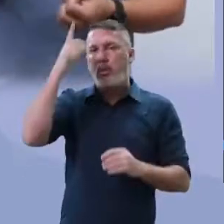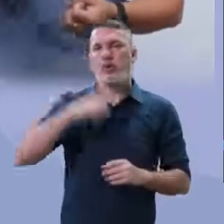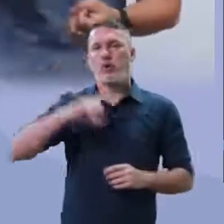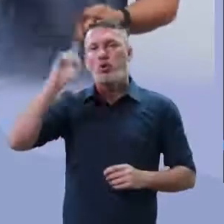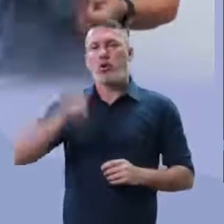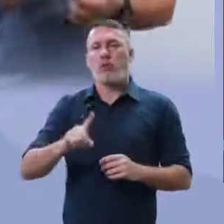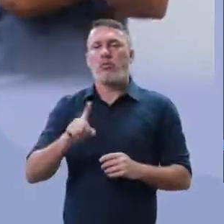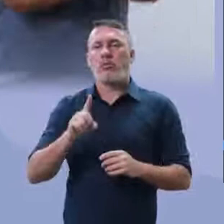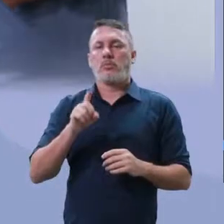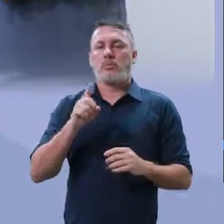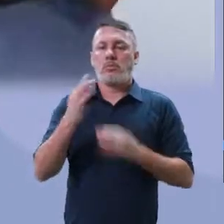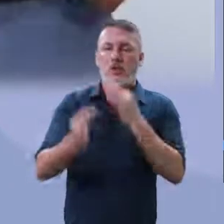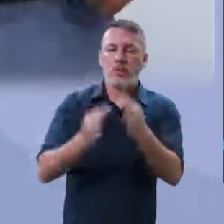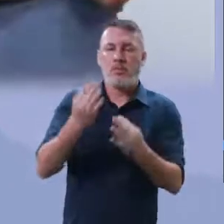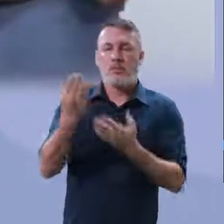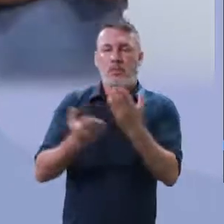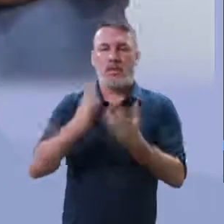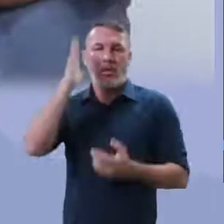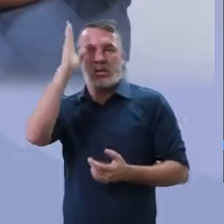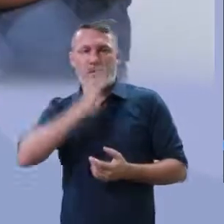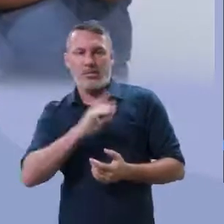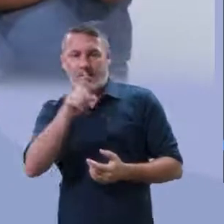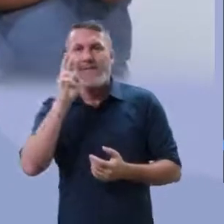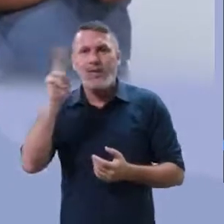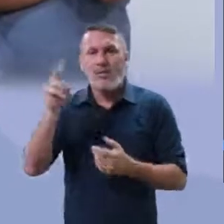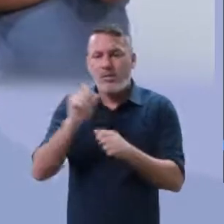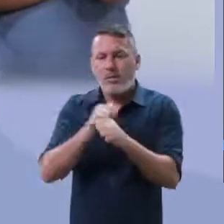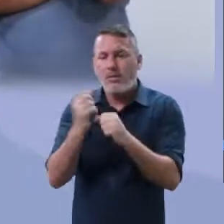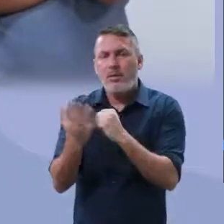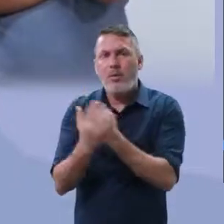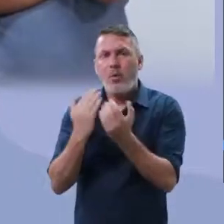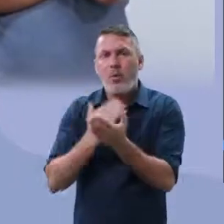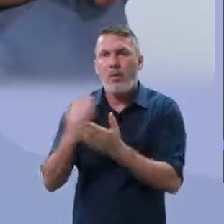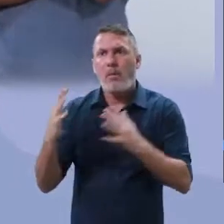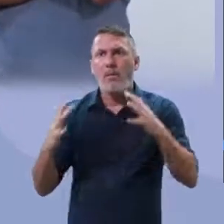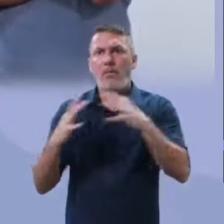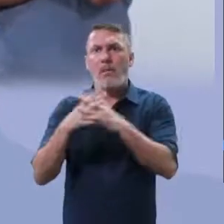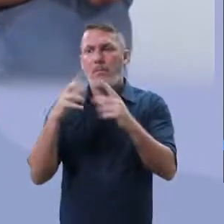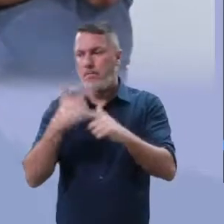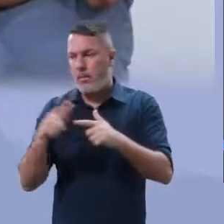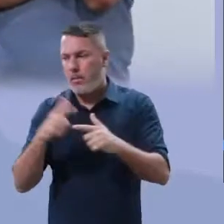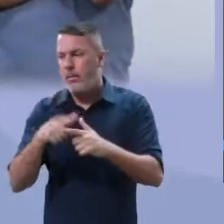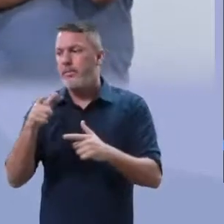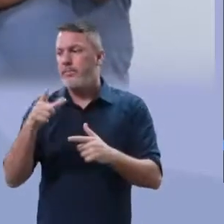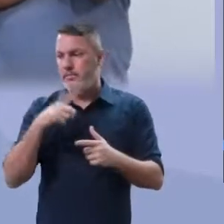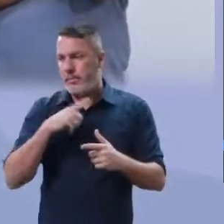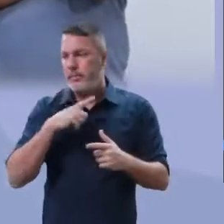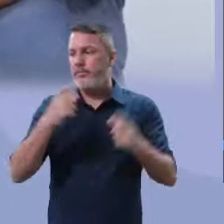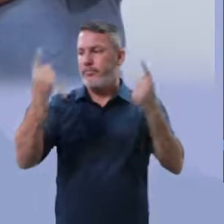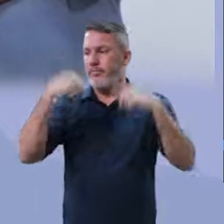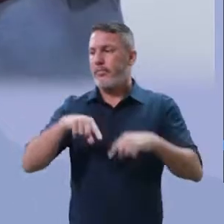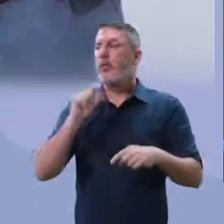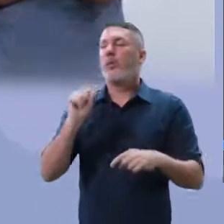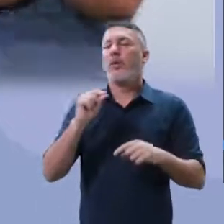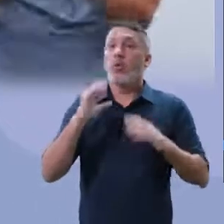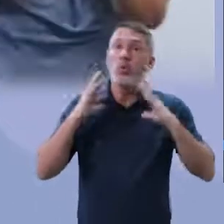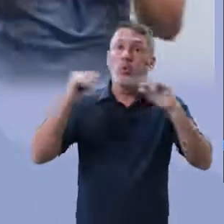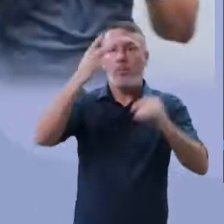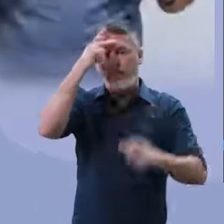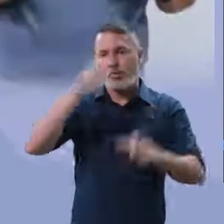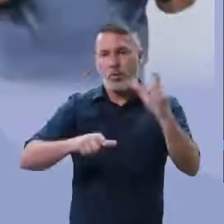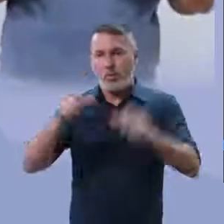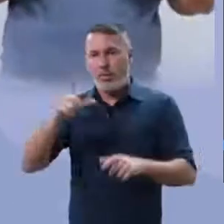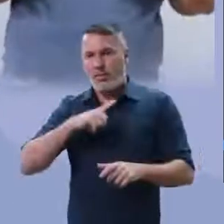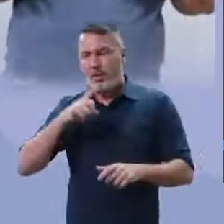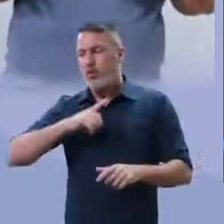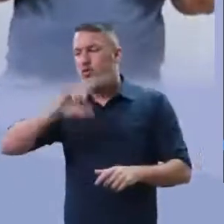e organizado. Você viu isso no período da pandemia dos hospitais? Um outro aspecto, todo cidadão tem direito ao tratamento adequado. Já